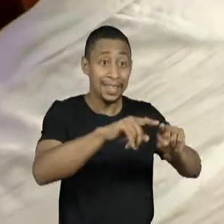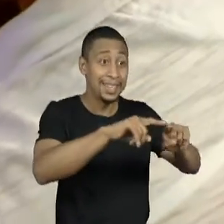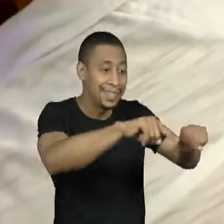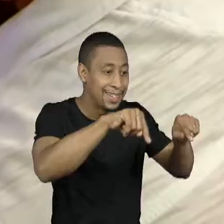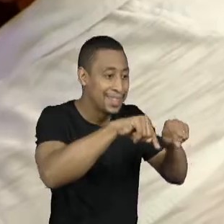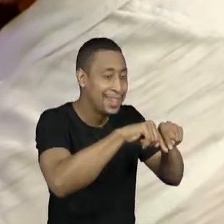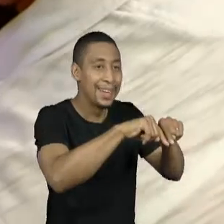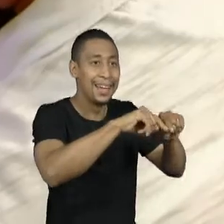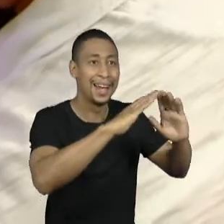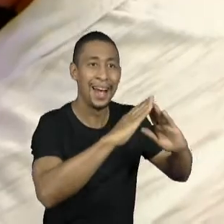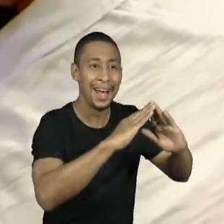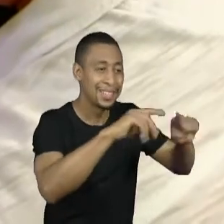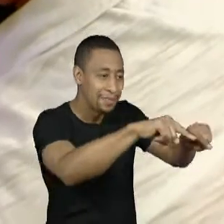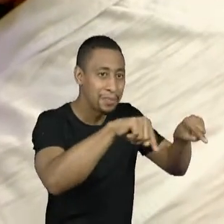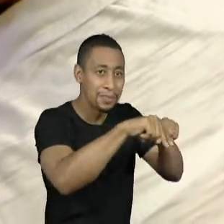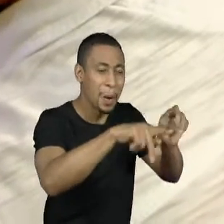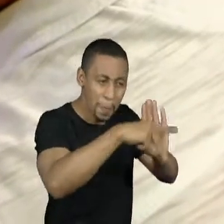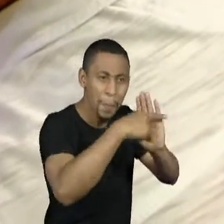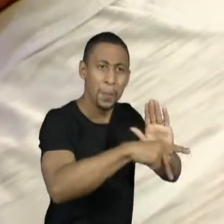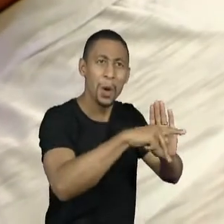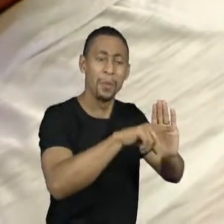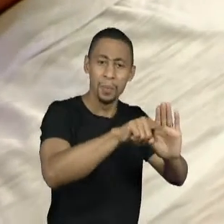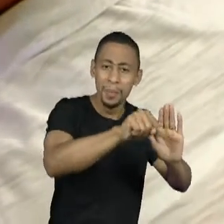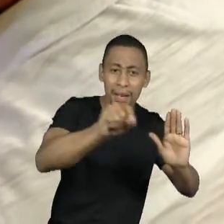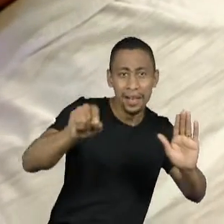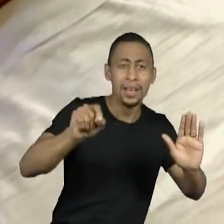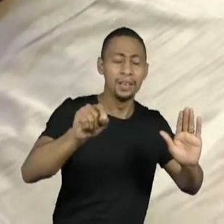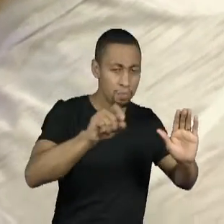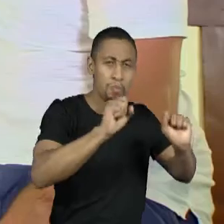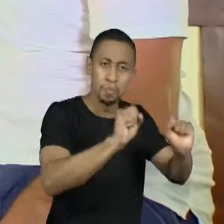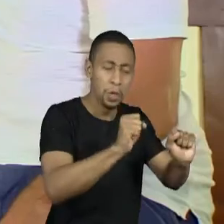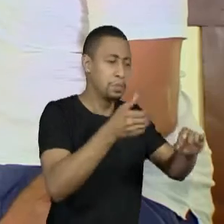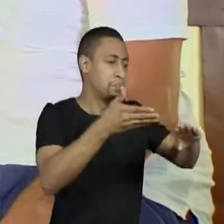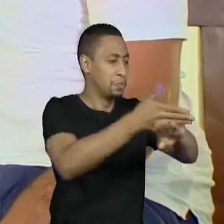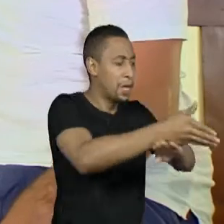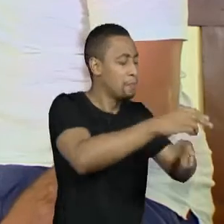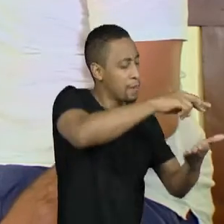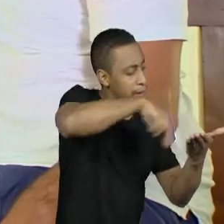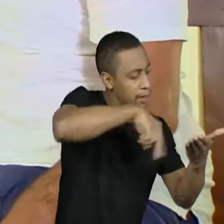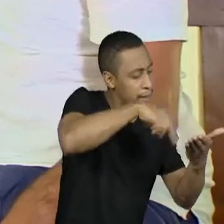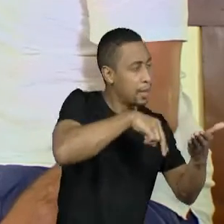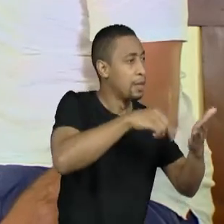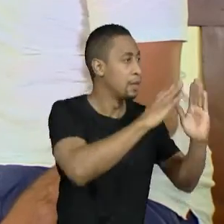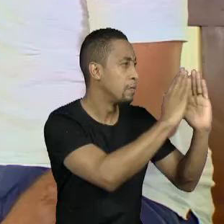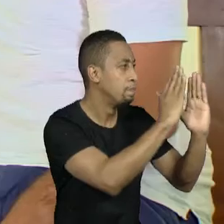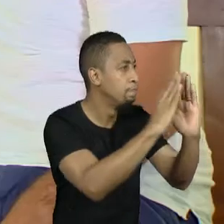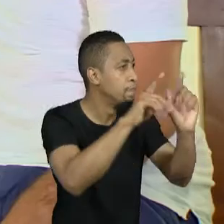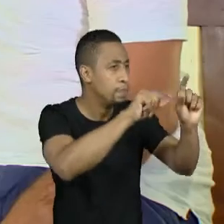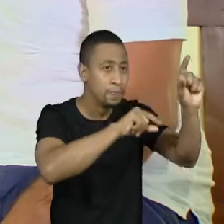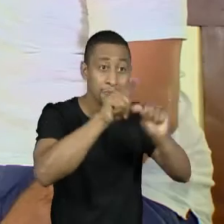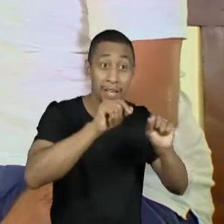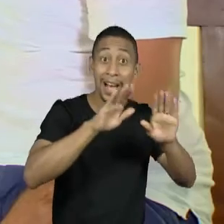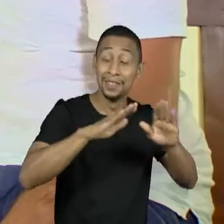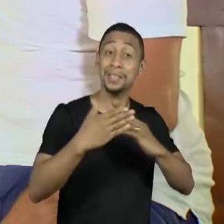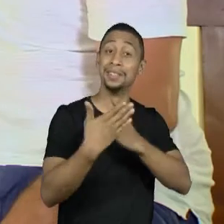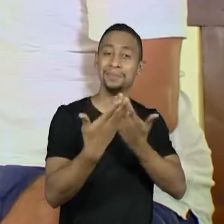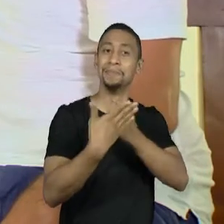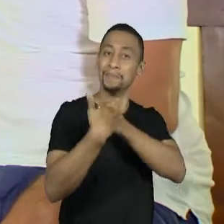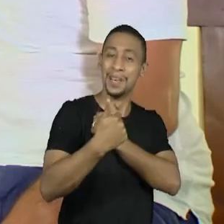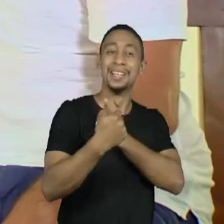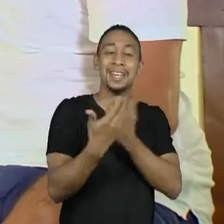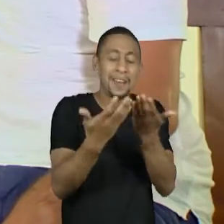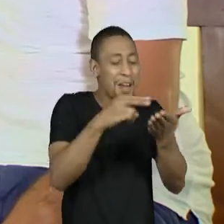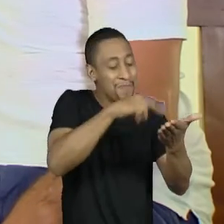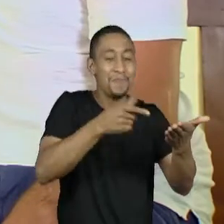predileto deles, e pedem para que a gente leia diversas vezes a mesma história. Eu acho que isso faz parte